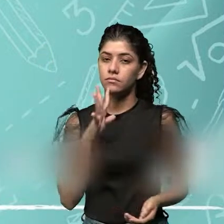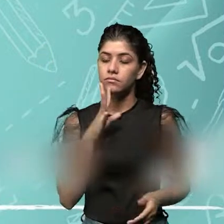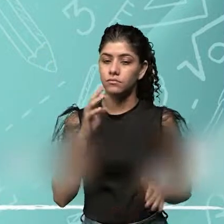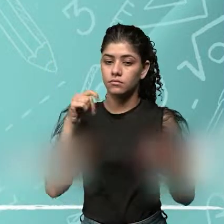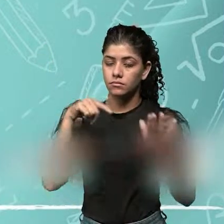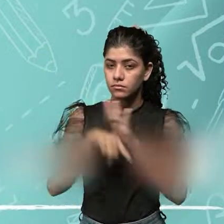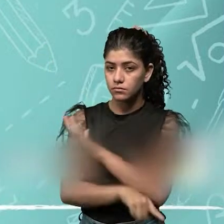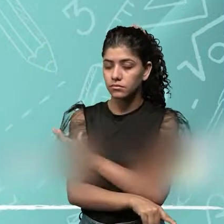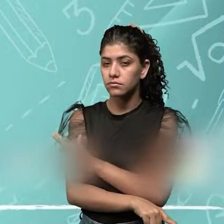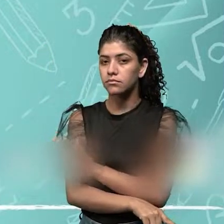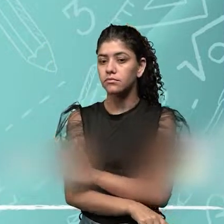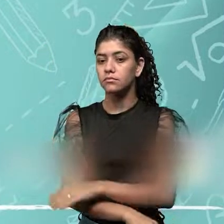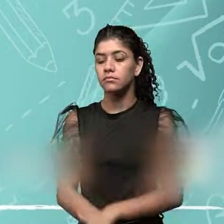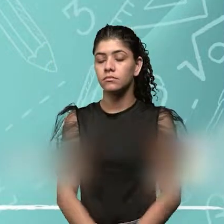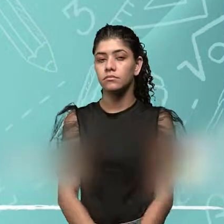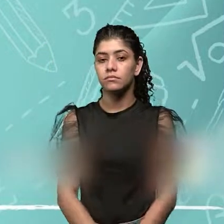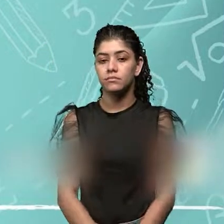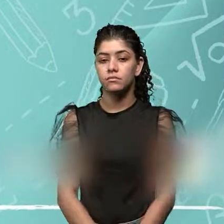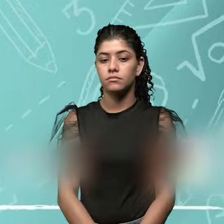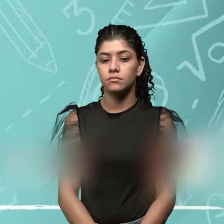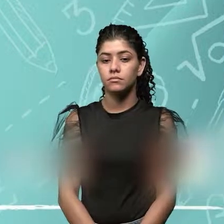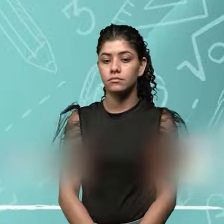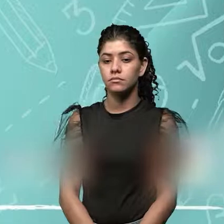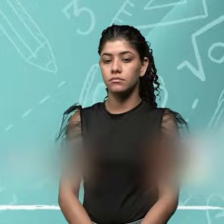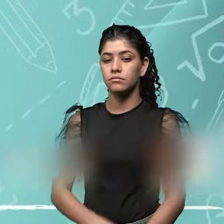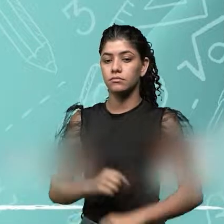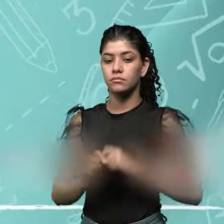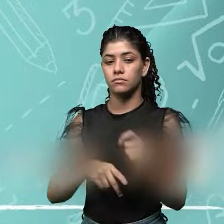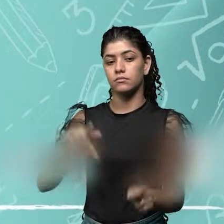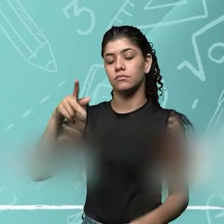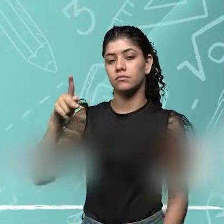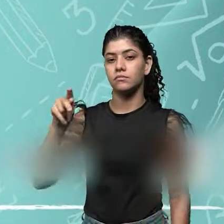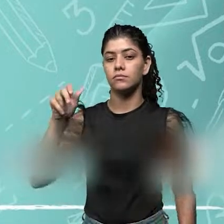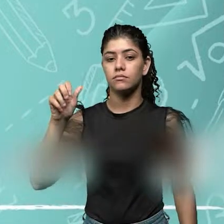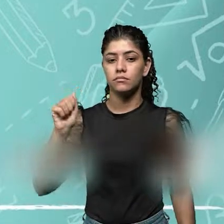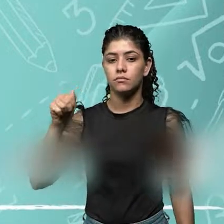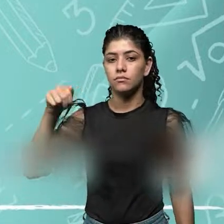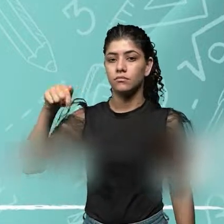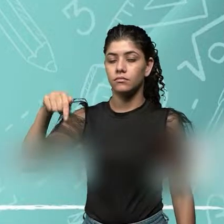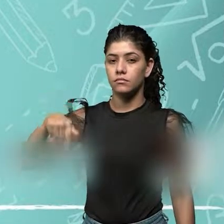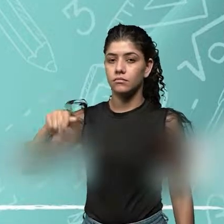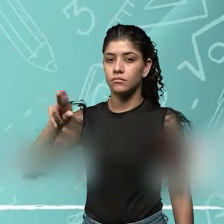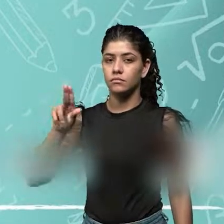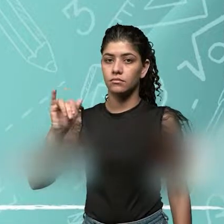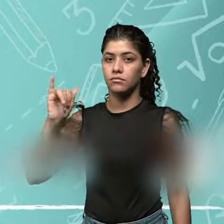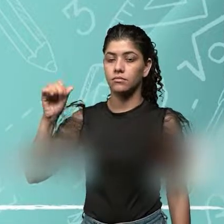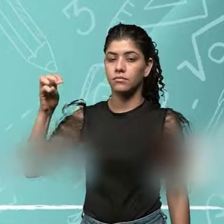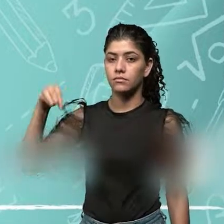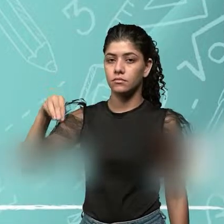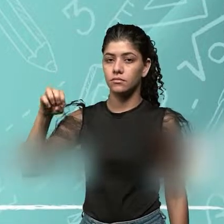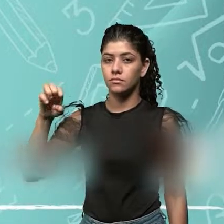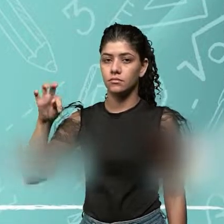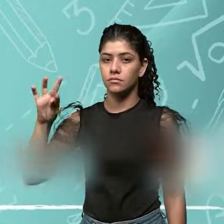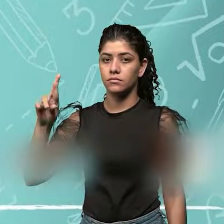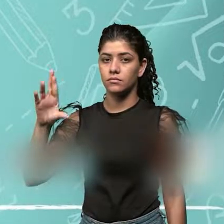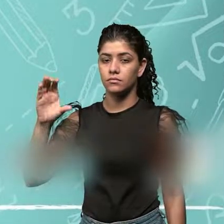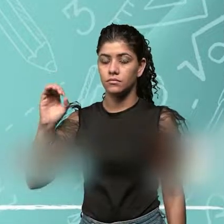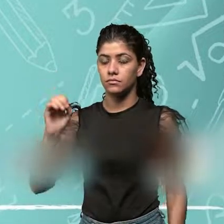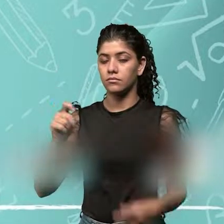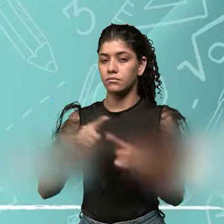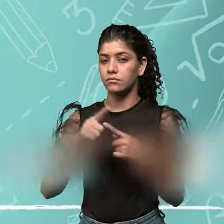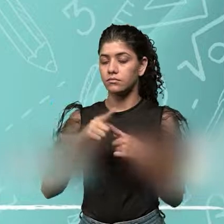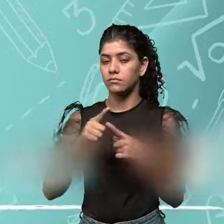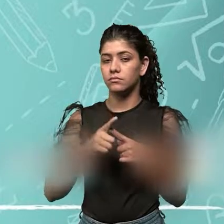conhecer mais a fundo. É o paquímetro. Esse é só um tipo de paquímetro, é só um tipo de